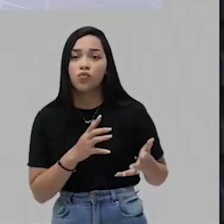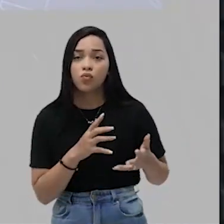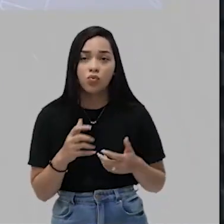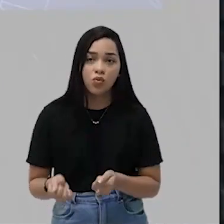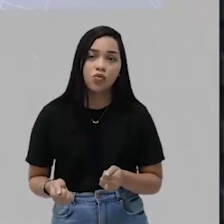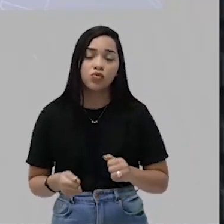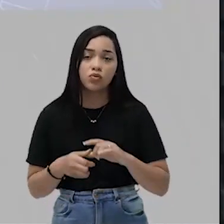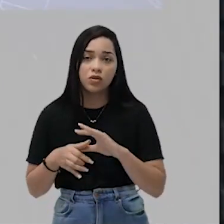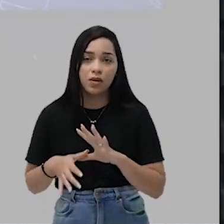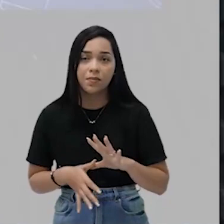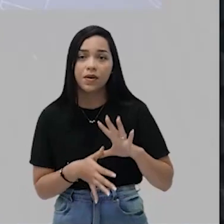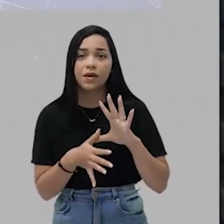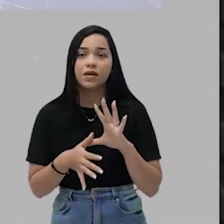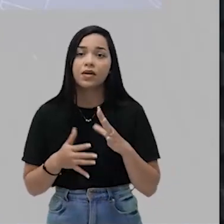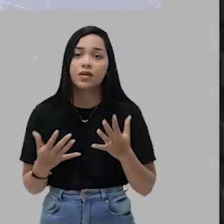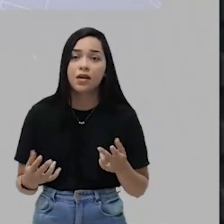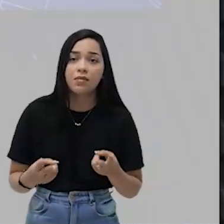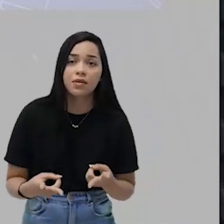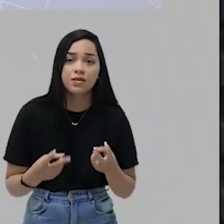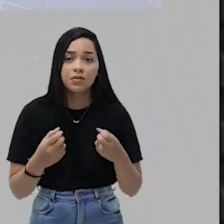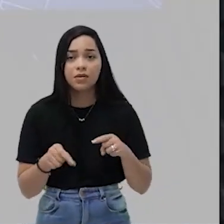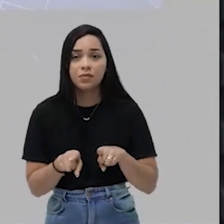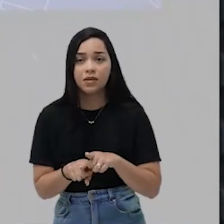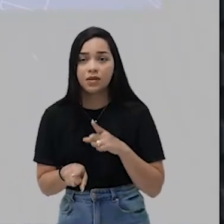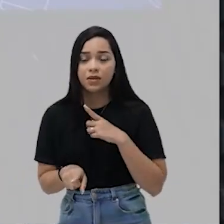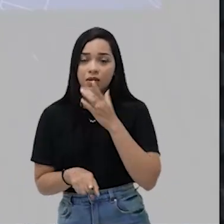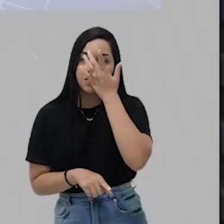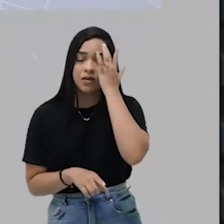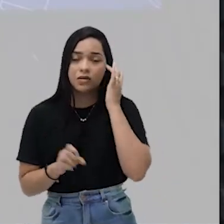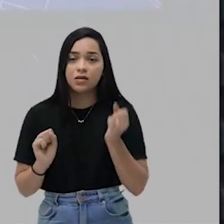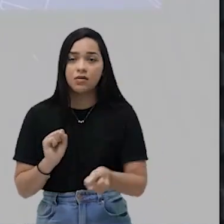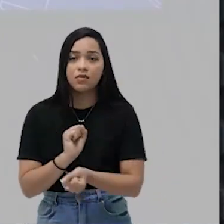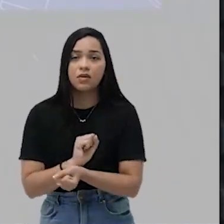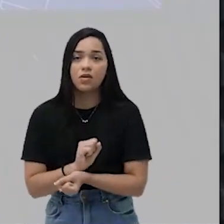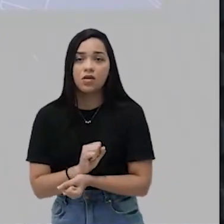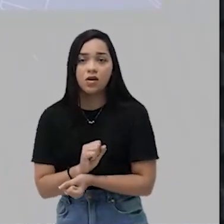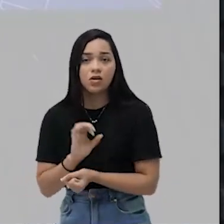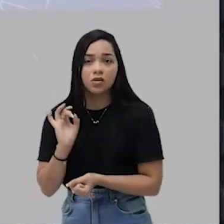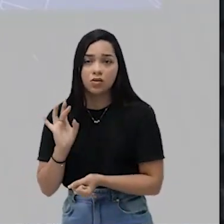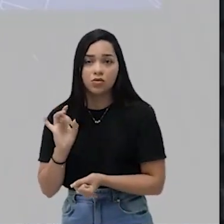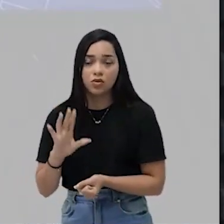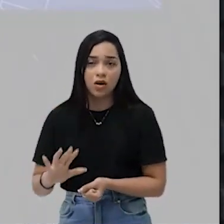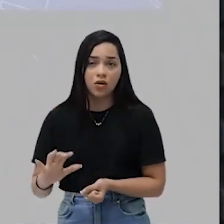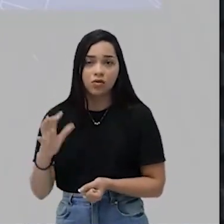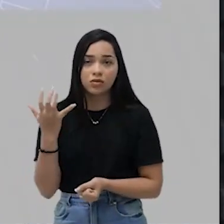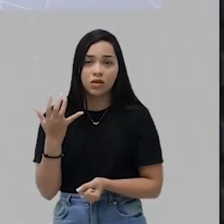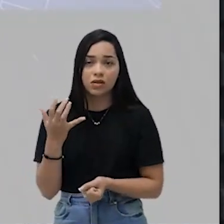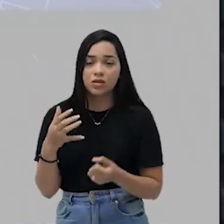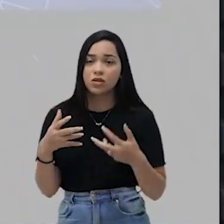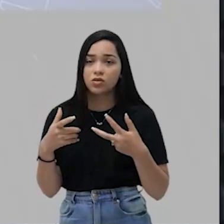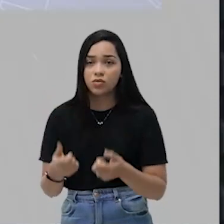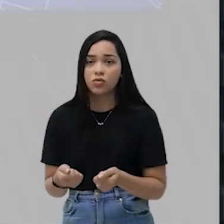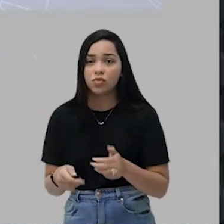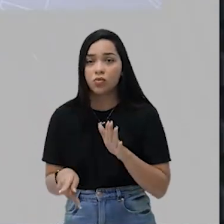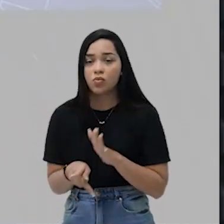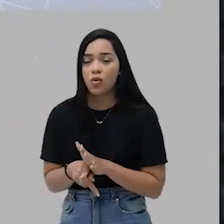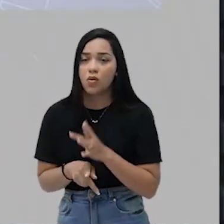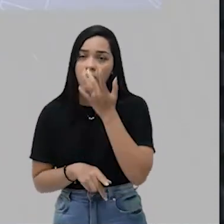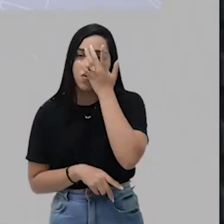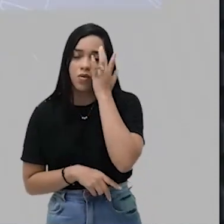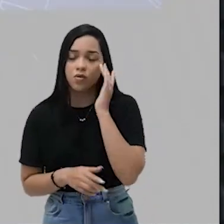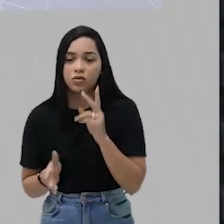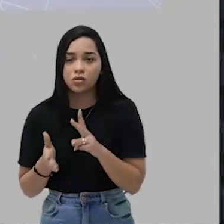da América. Observe que essa escravidão, ela não apenas ocorre em torno dos nativos,